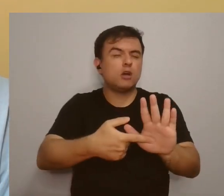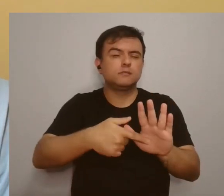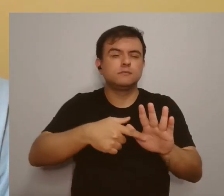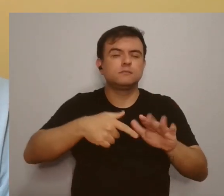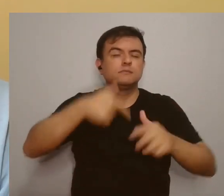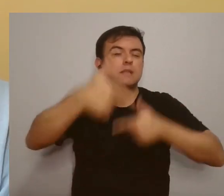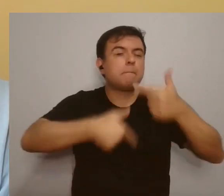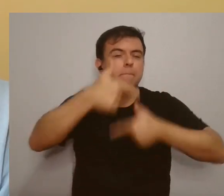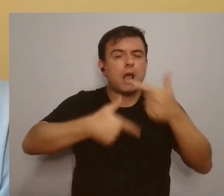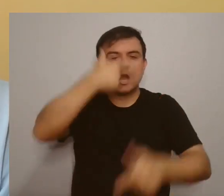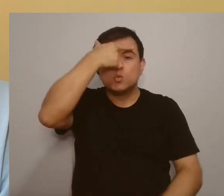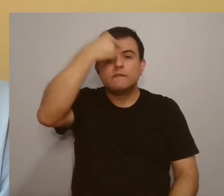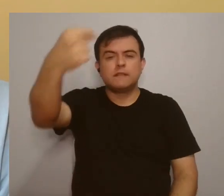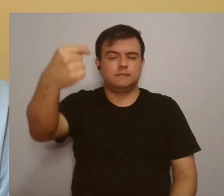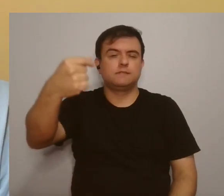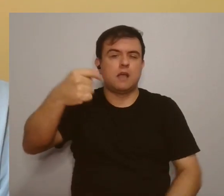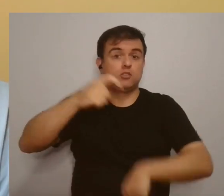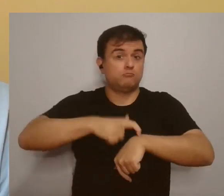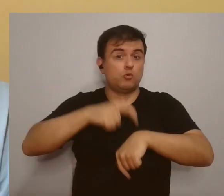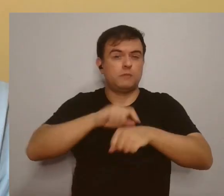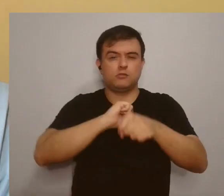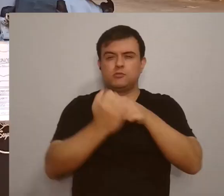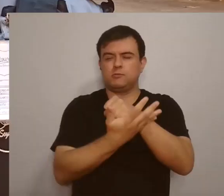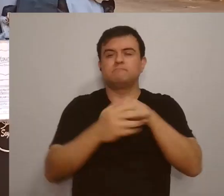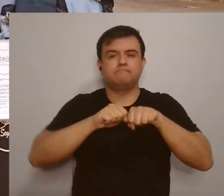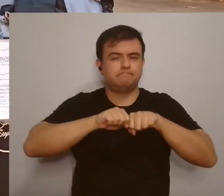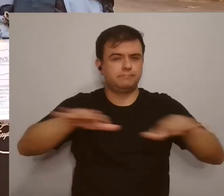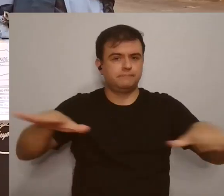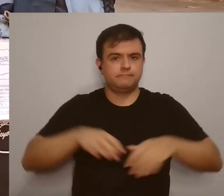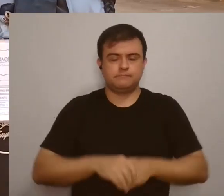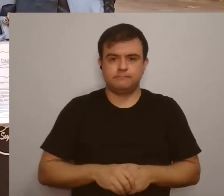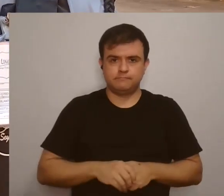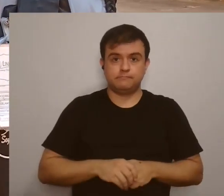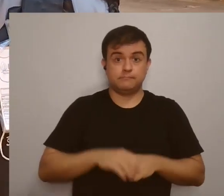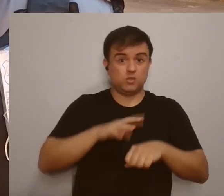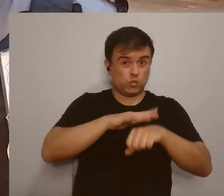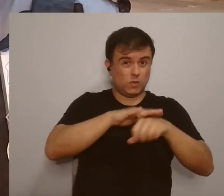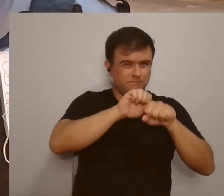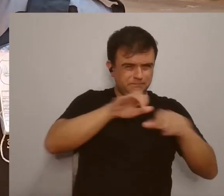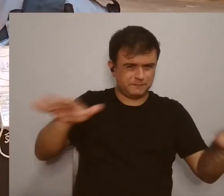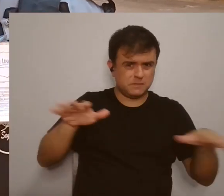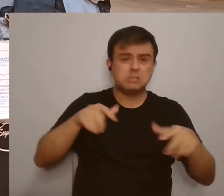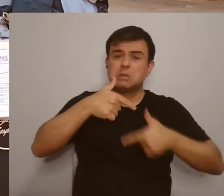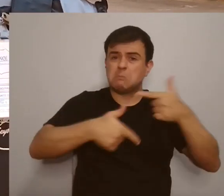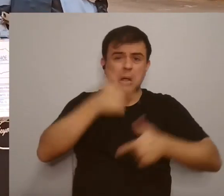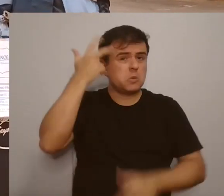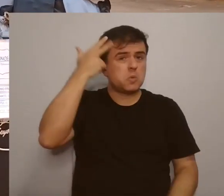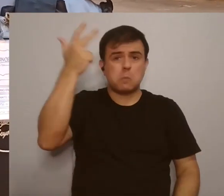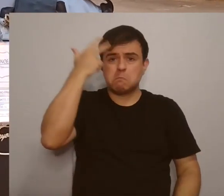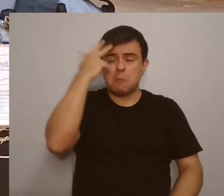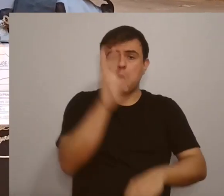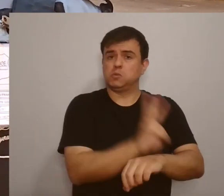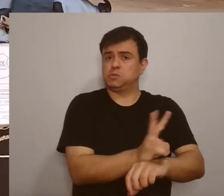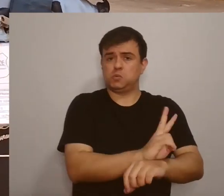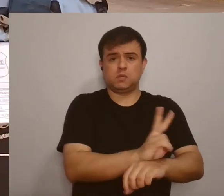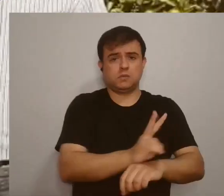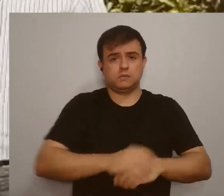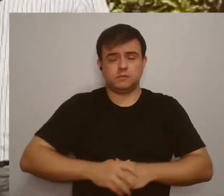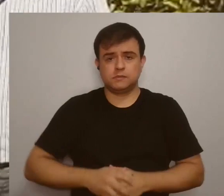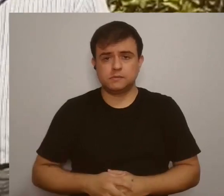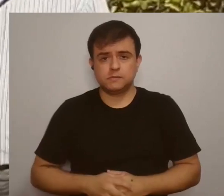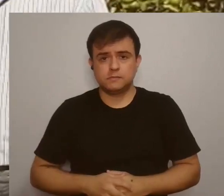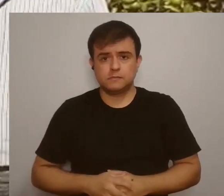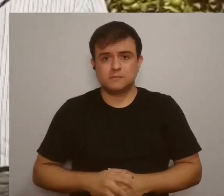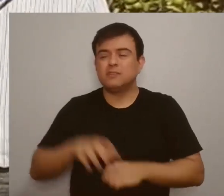ações que a universidade vem tomando nesse momento de pandemia. Desde que começou a pandemia, nós viemos trabalhando normais, a parte da segurança.